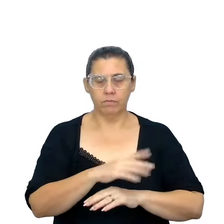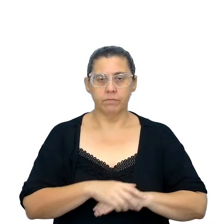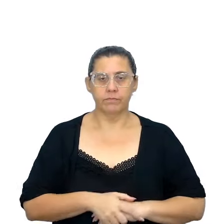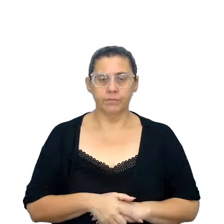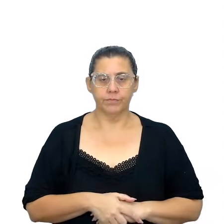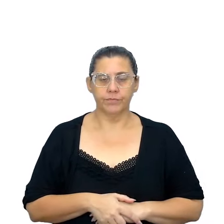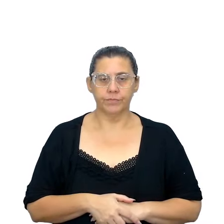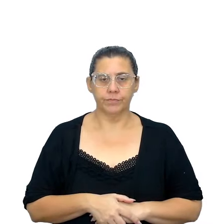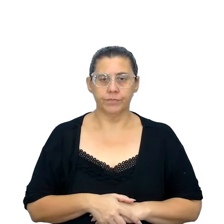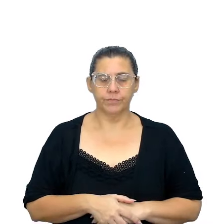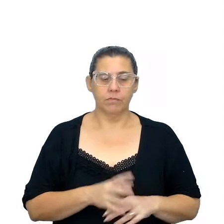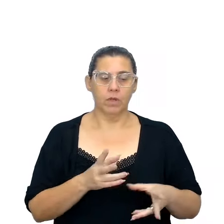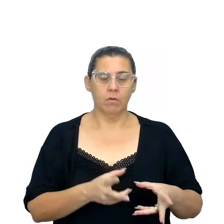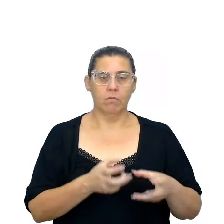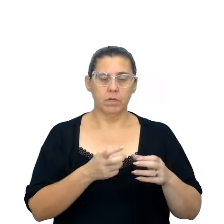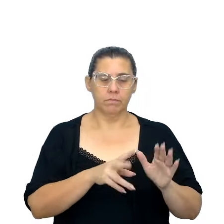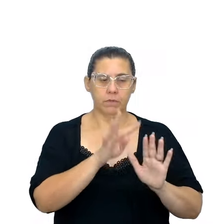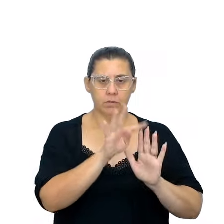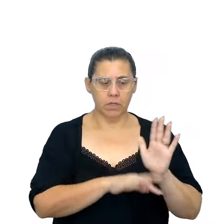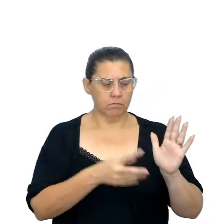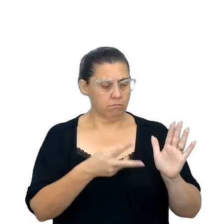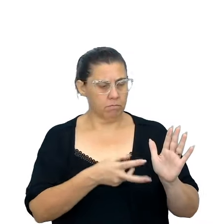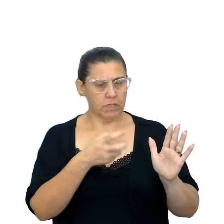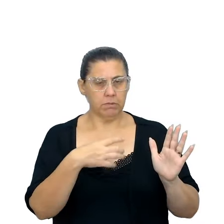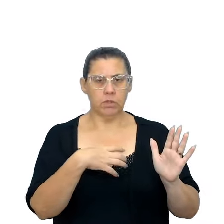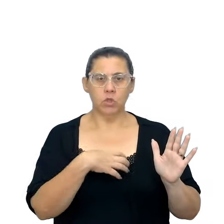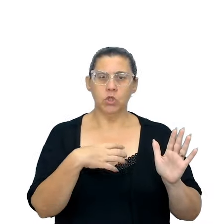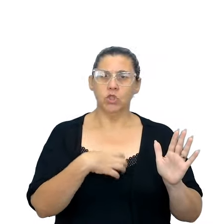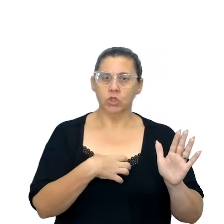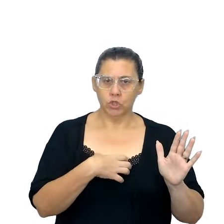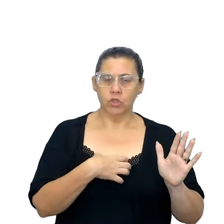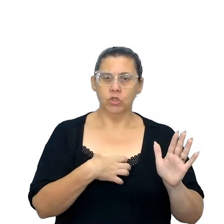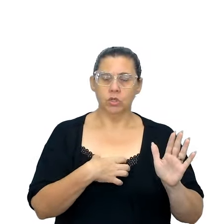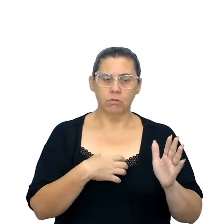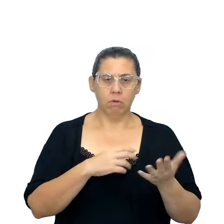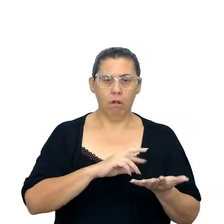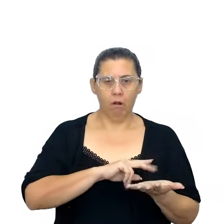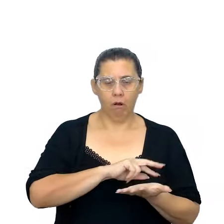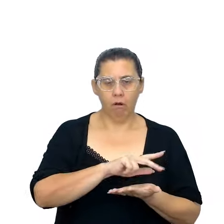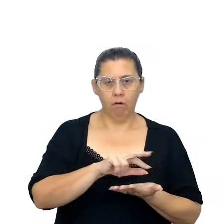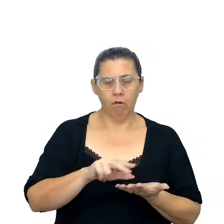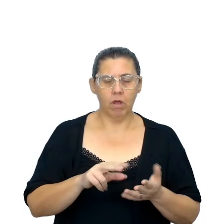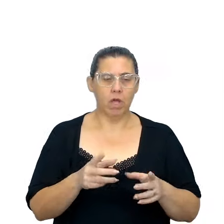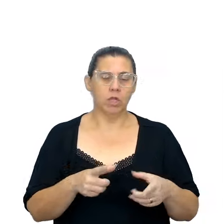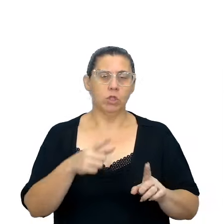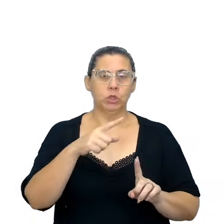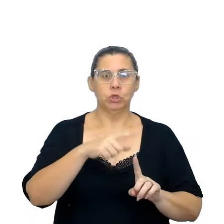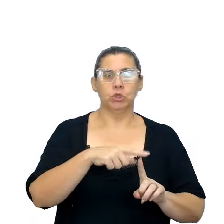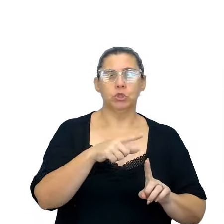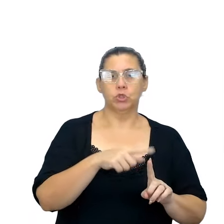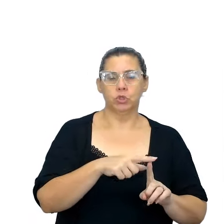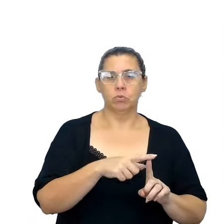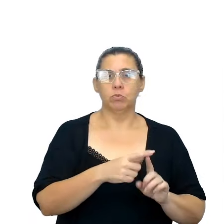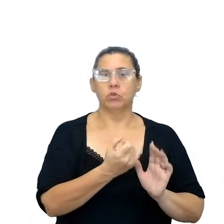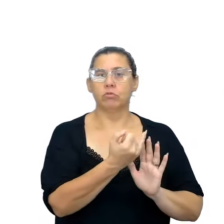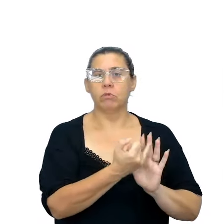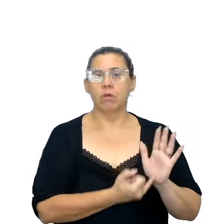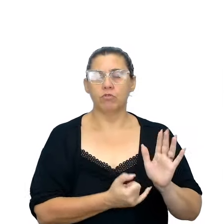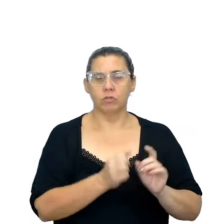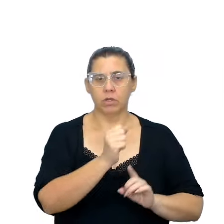desculpa, reconhecendo nesses textos formas de estabelecer múltiplos olhares sobre as identidades,